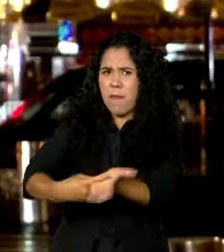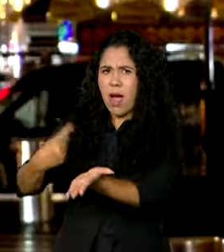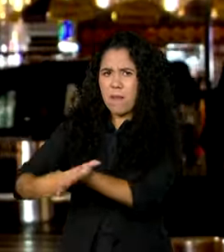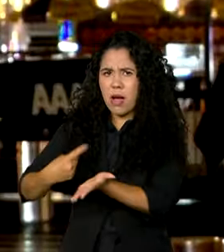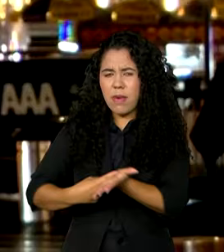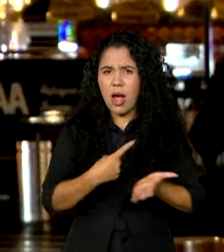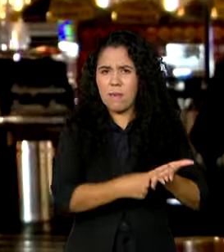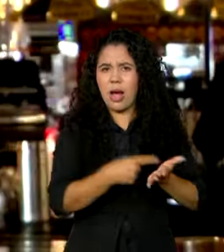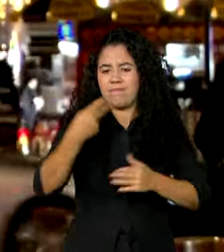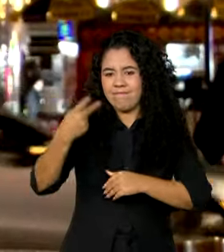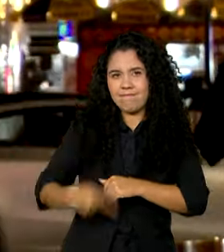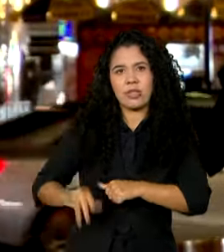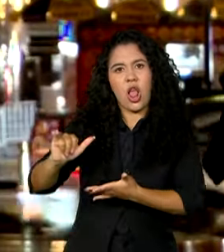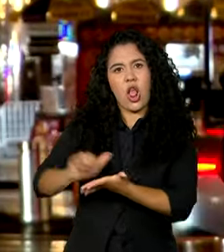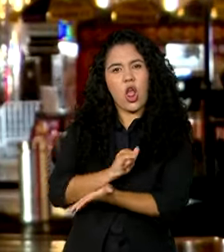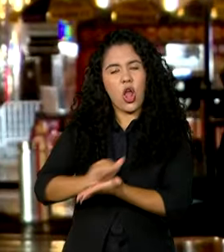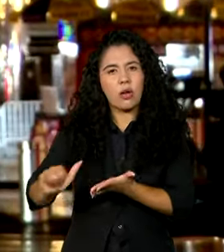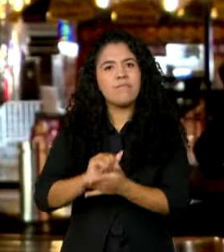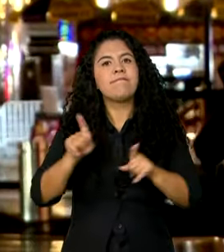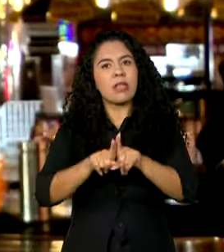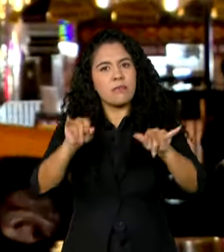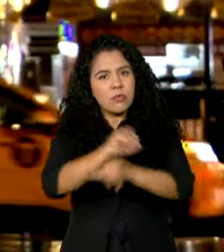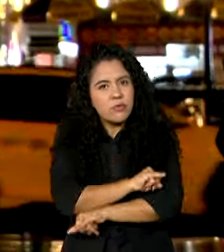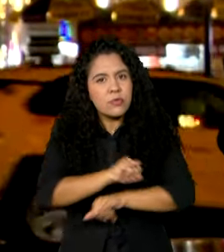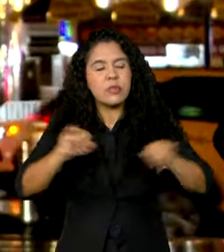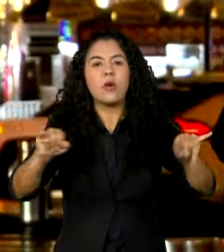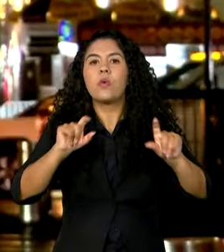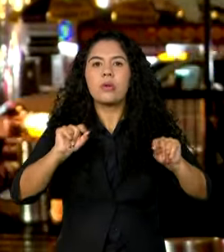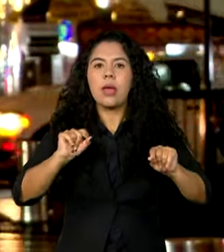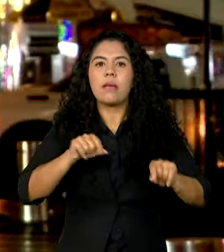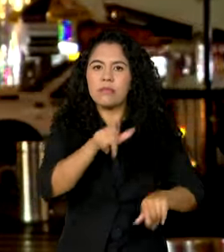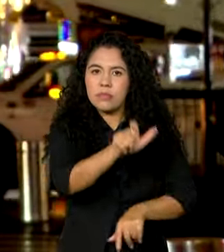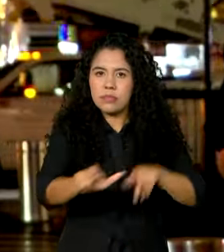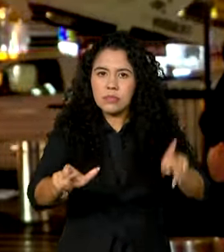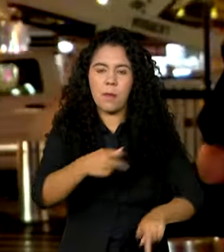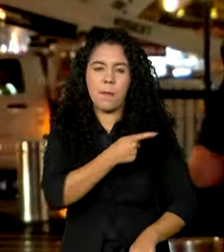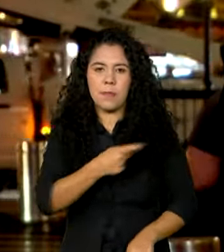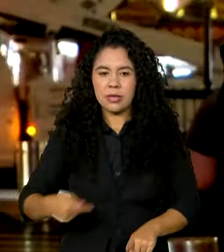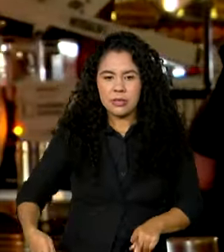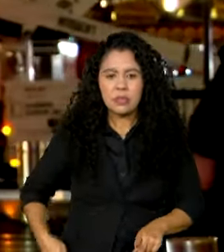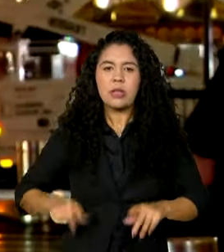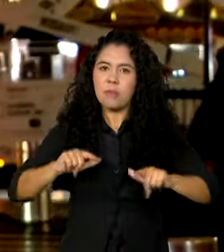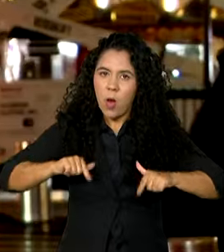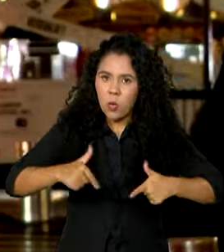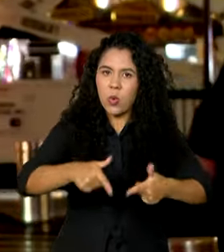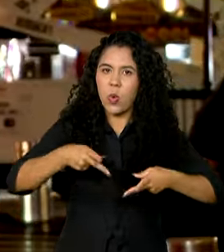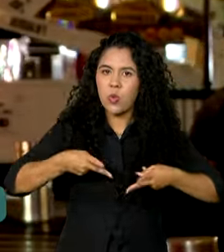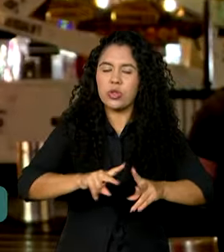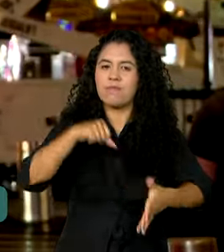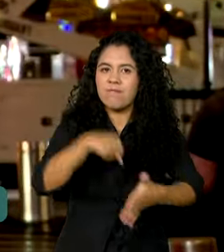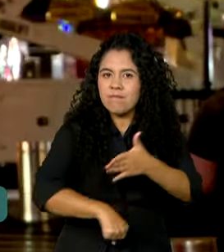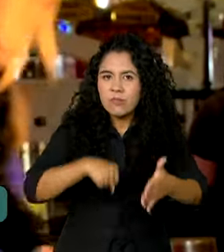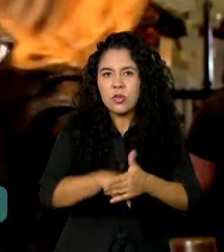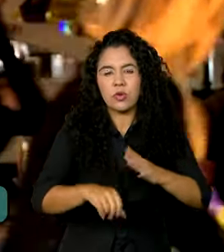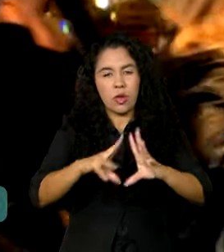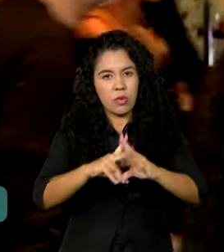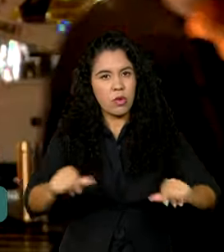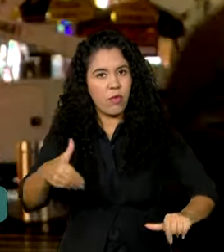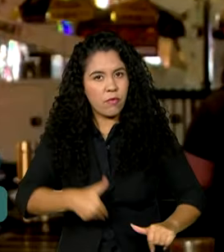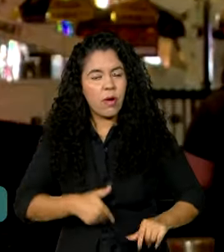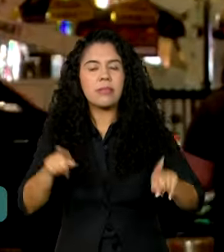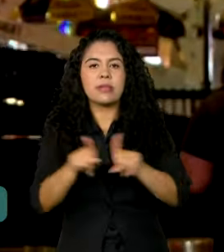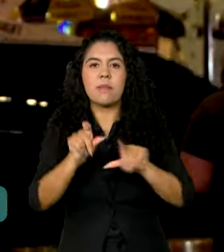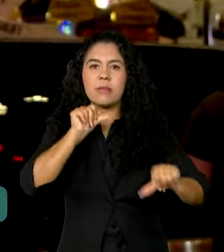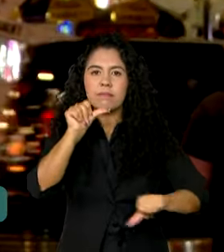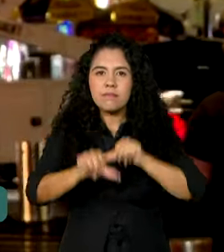convidou o chefe de Estado para reforçar a luta contra a fome e para promover uma transição energética sustentável, áreas em que o